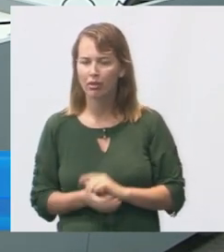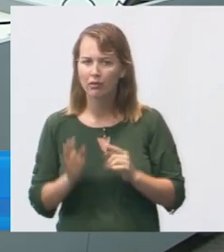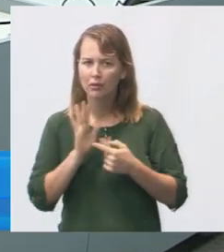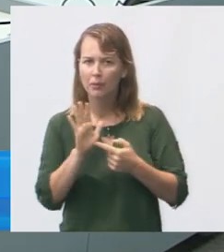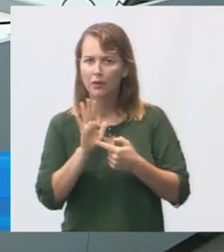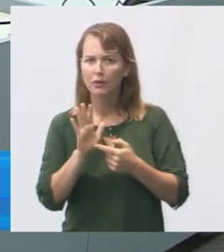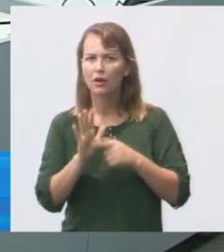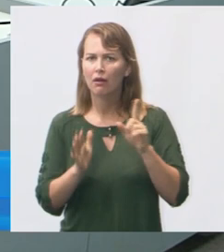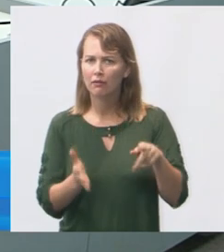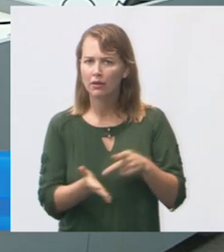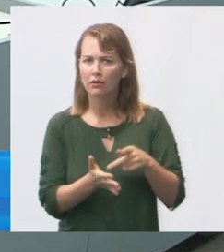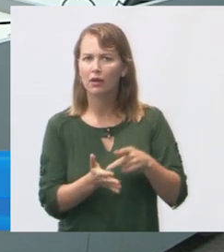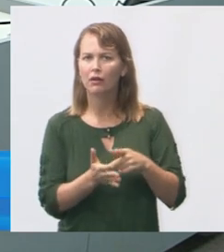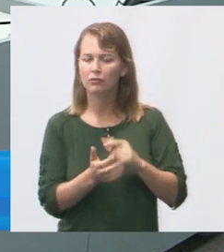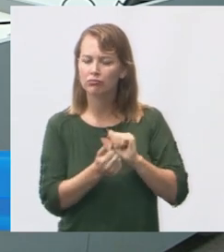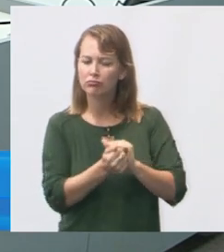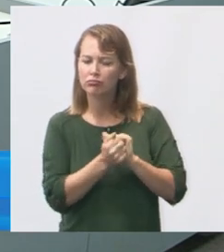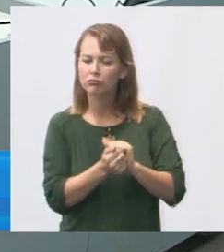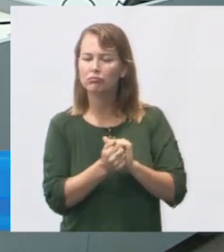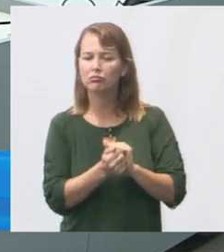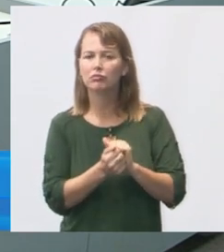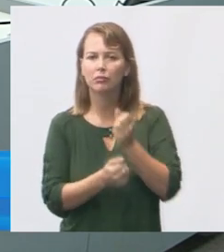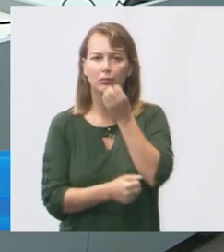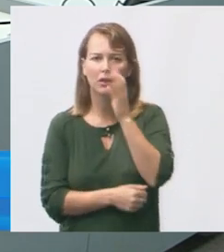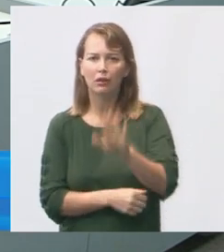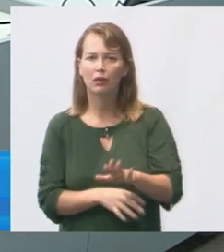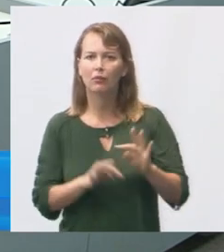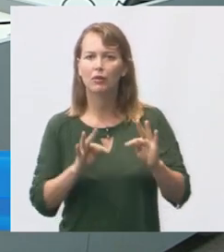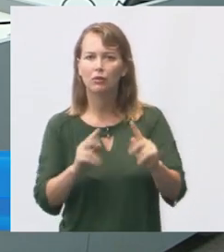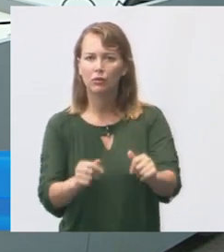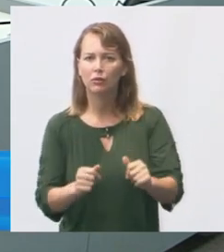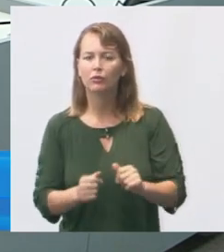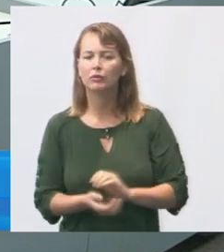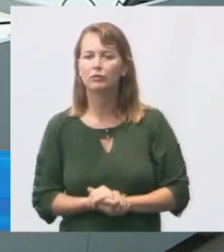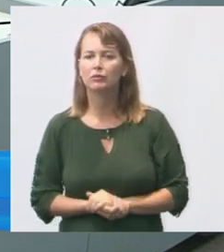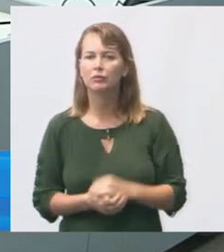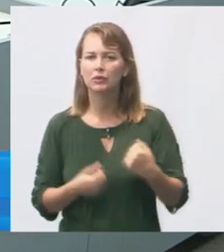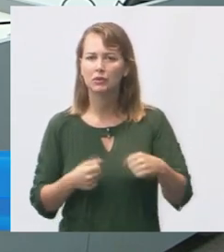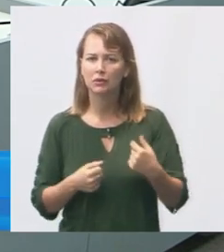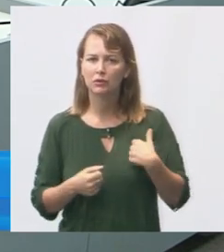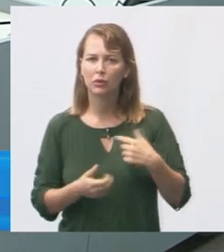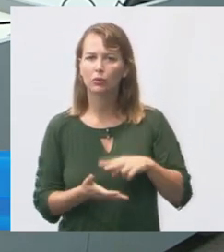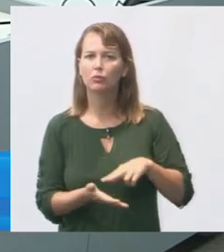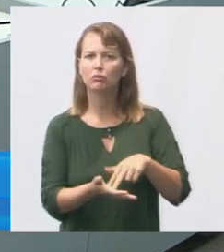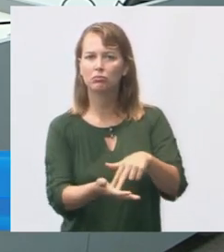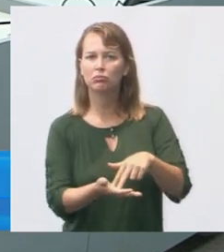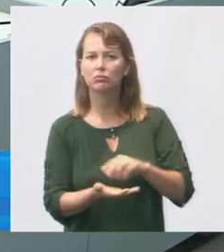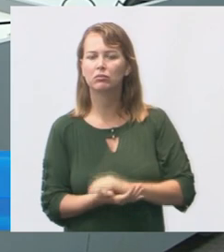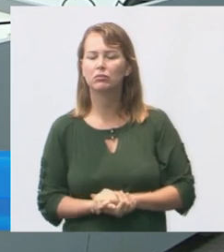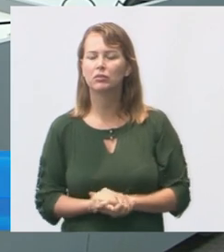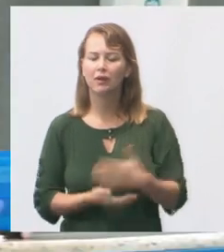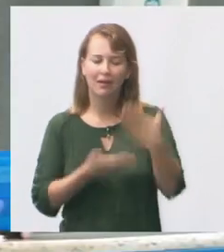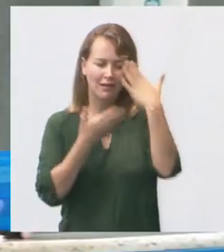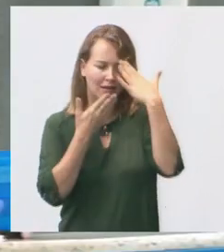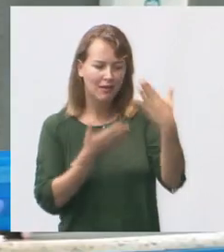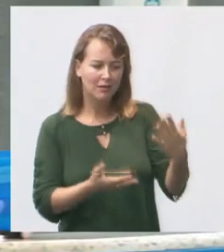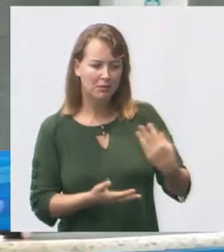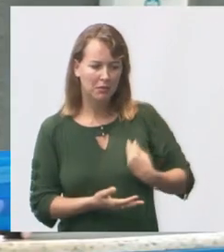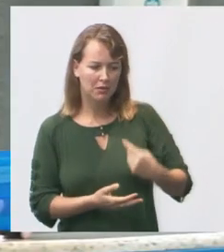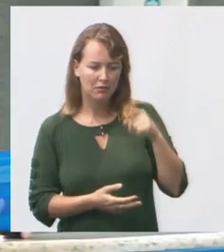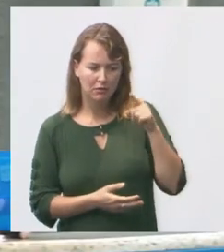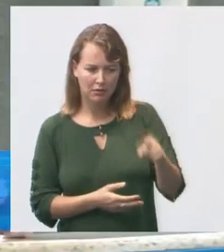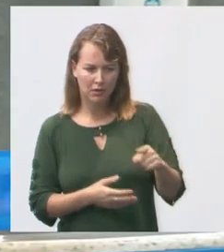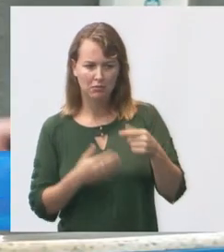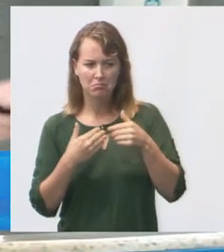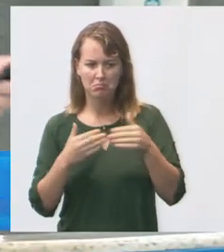e estamos juntos aí boa tarde para todos aí e precisar de uma disposição uma comunidade em peso lá eu que agradeço a presença de vocês e as postas estão